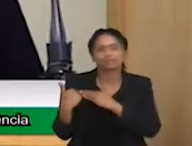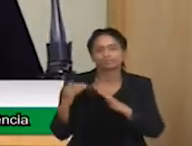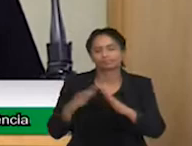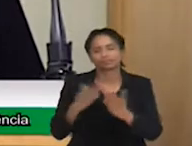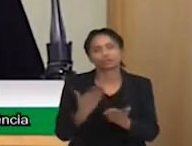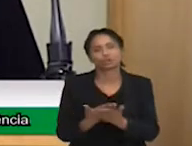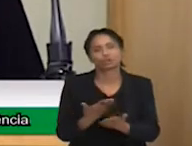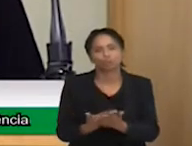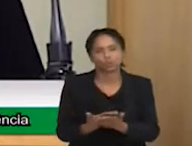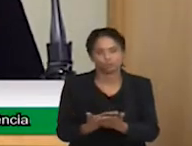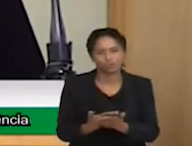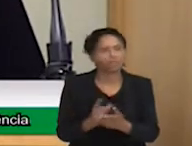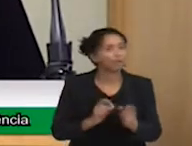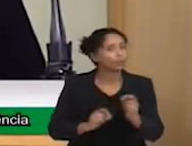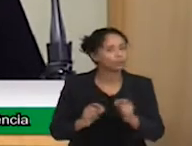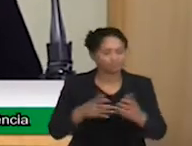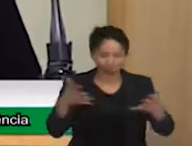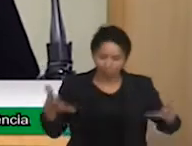Outras questões